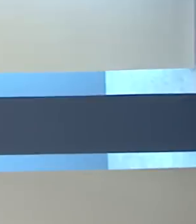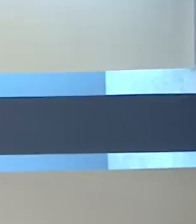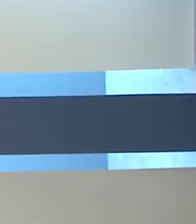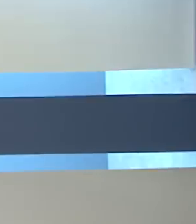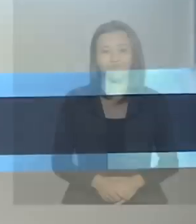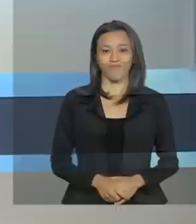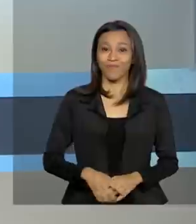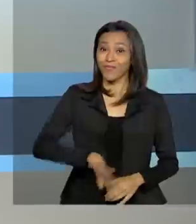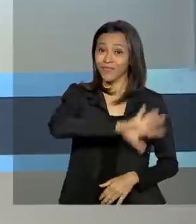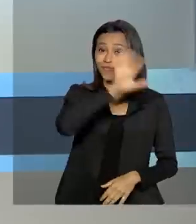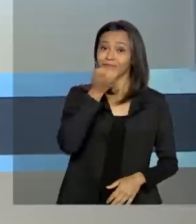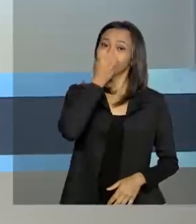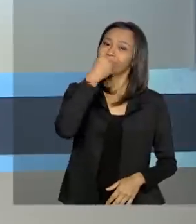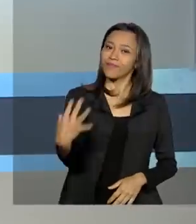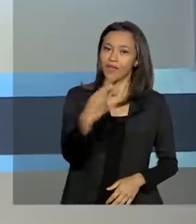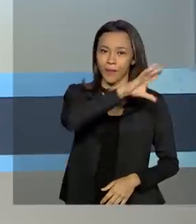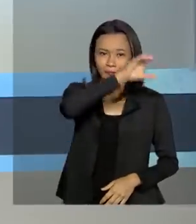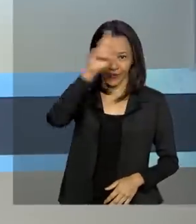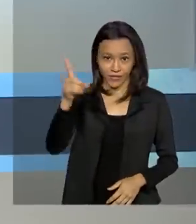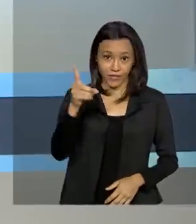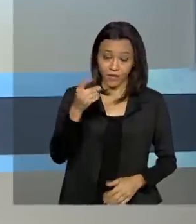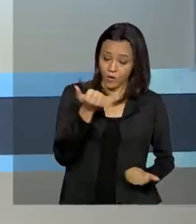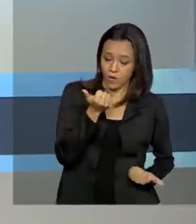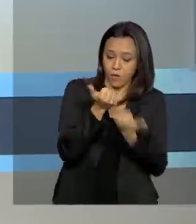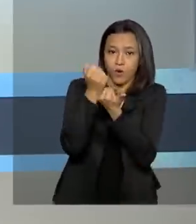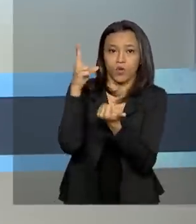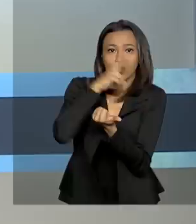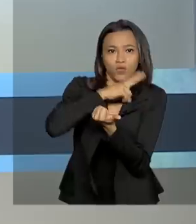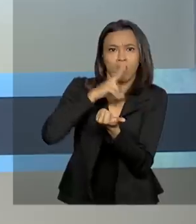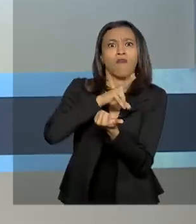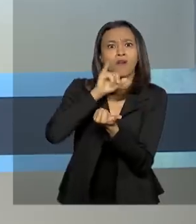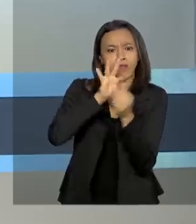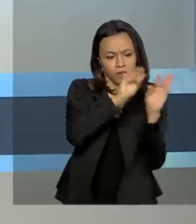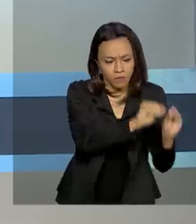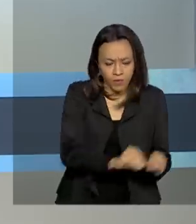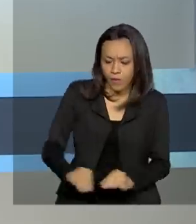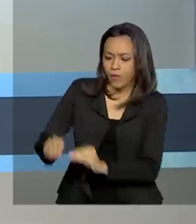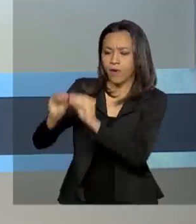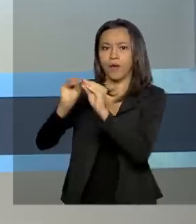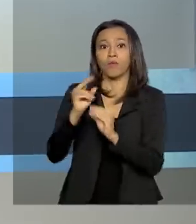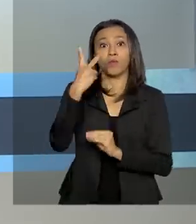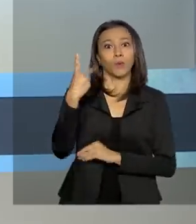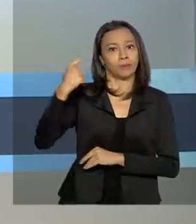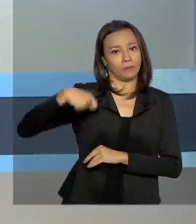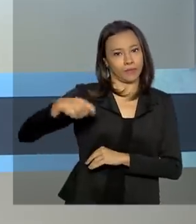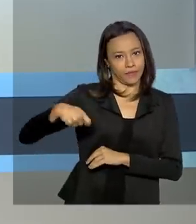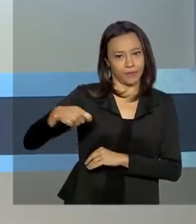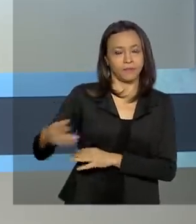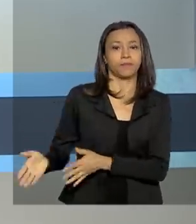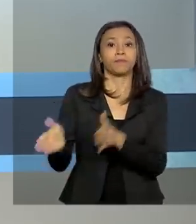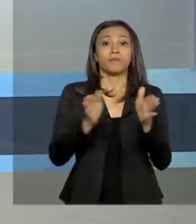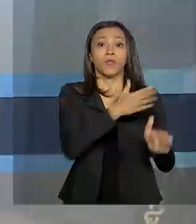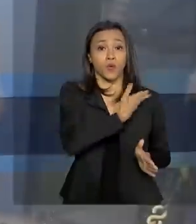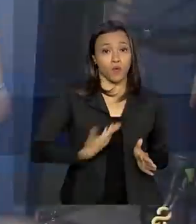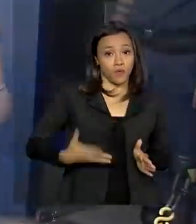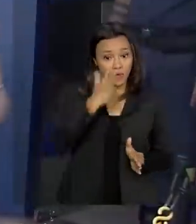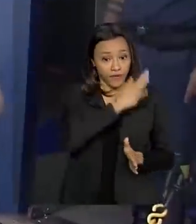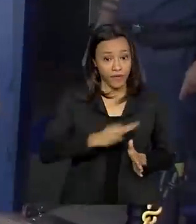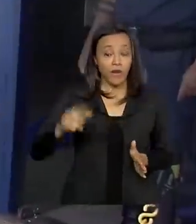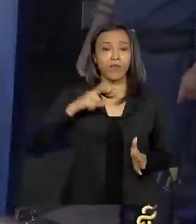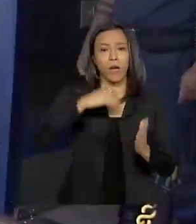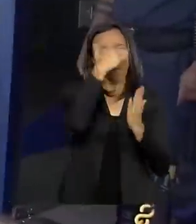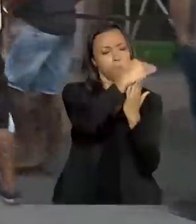Olá, bom dia. Auxílio emergencial vai ser prorrogado por dois meses. O governo federal vai unificar